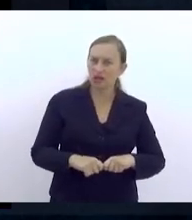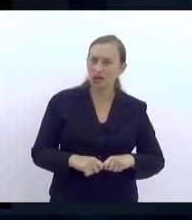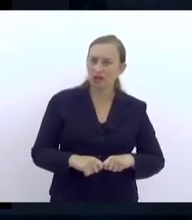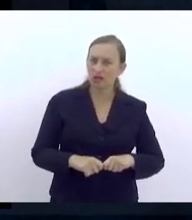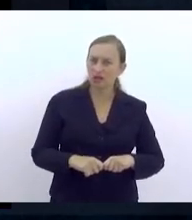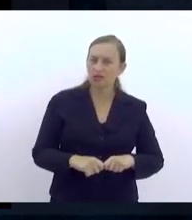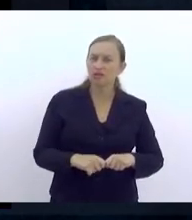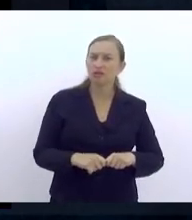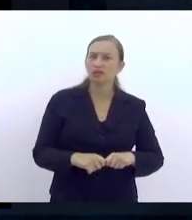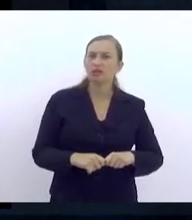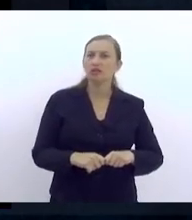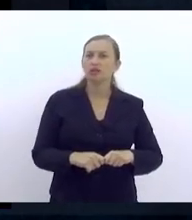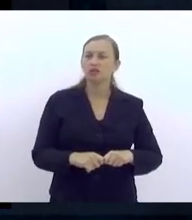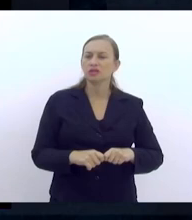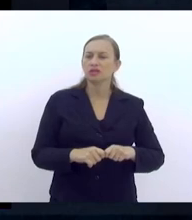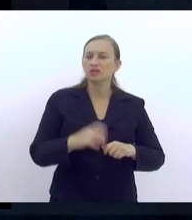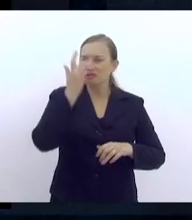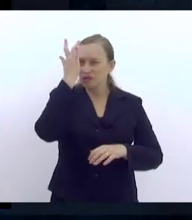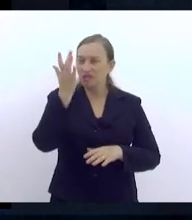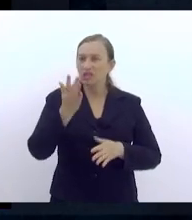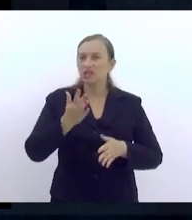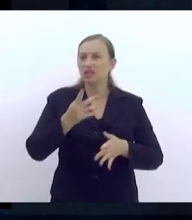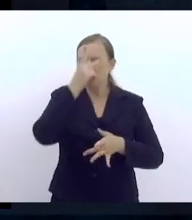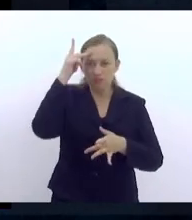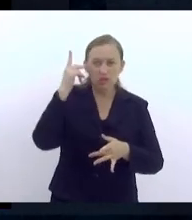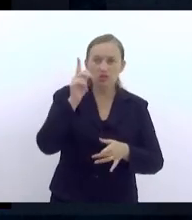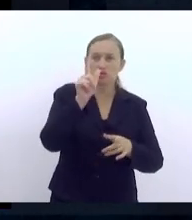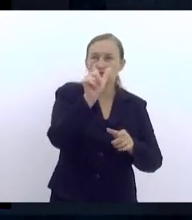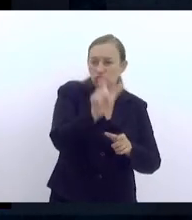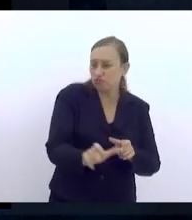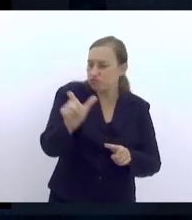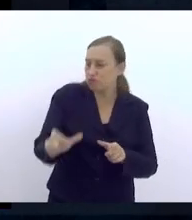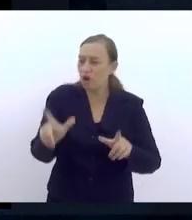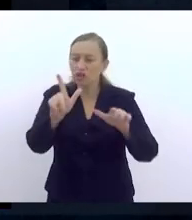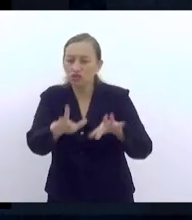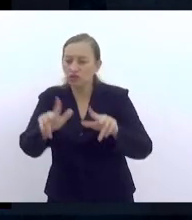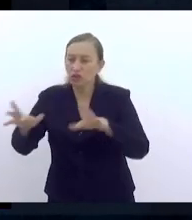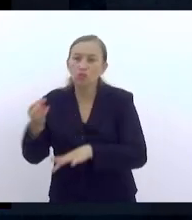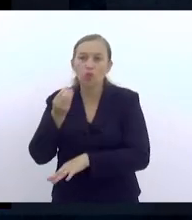que facilita que os sujeitos tenham as diferentes oportunidades,